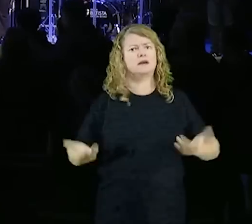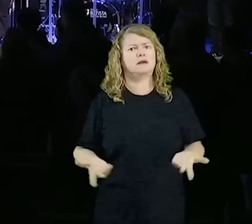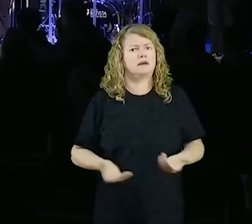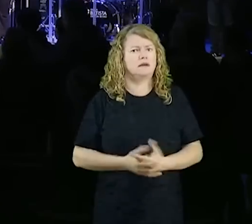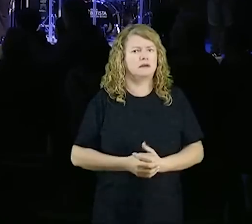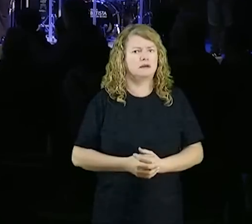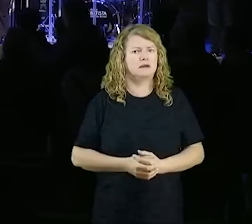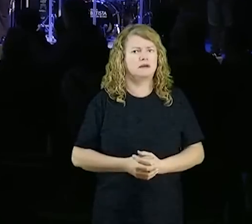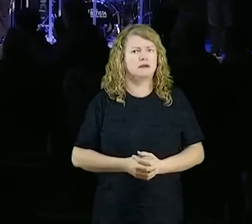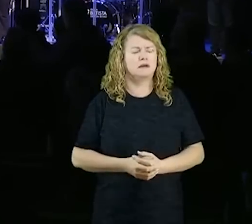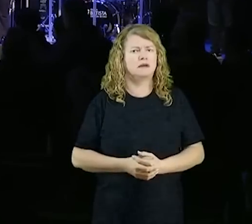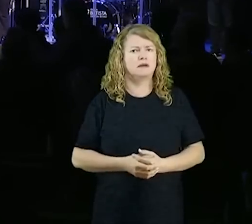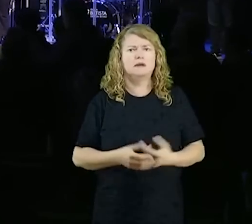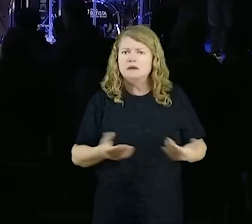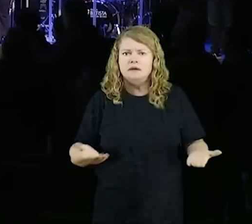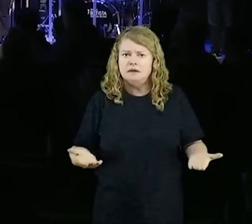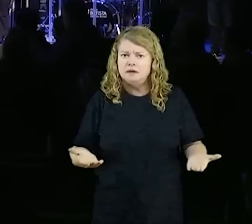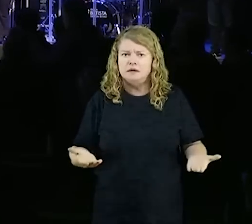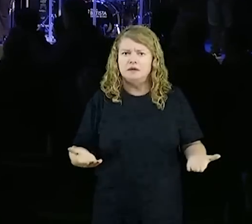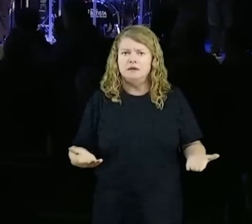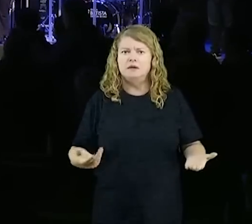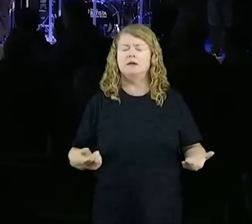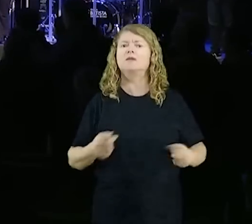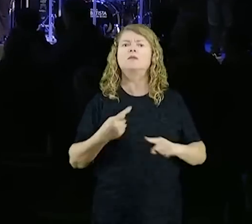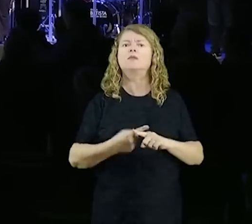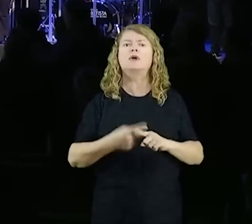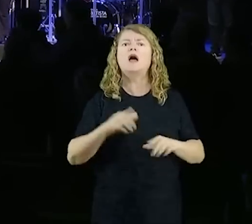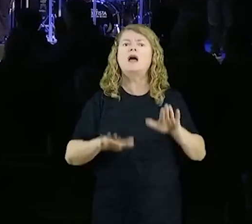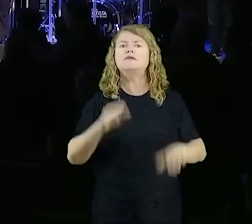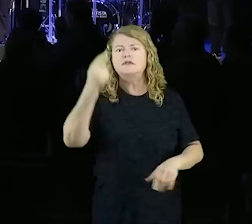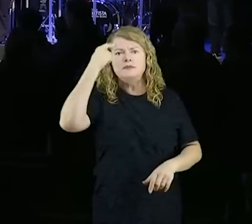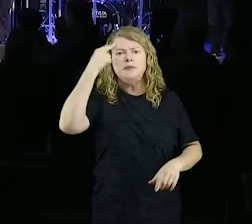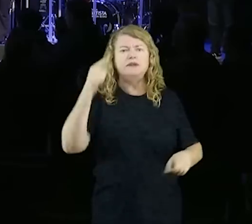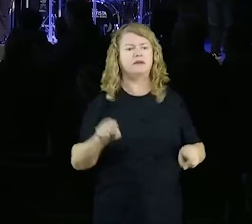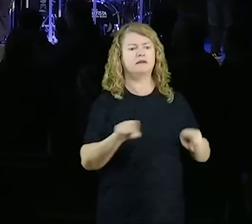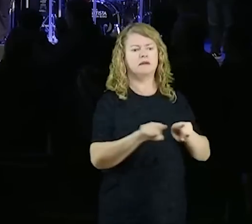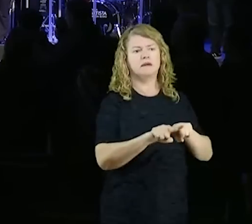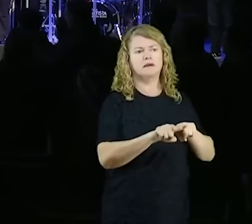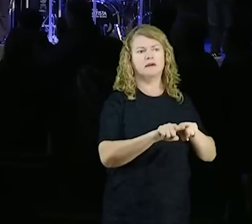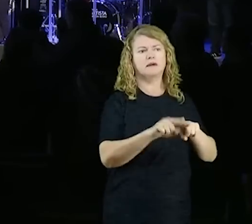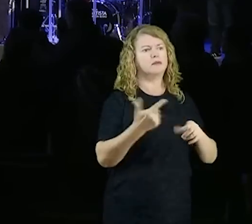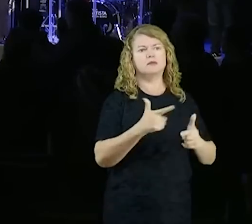por quê? Porque a gente está achando, que isso não traz problema nenhum, querido, você está sendo desonesto,